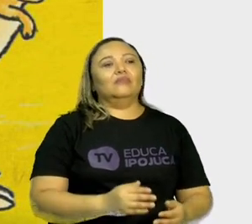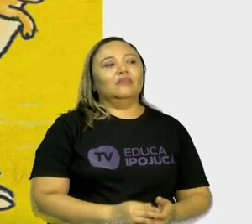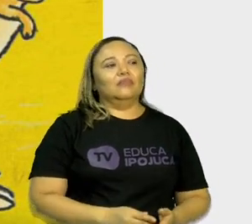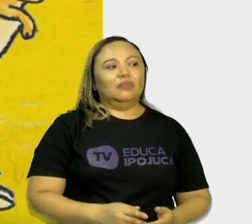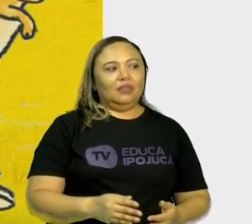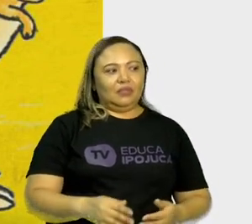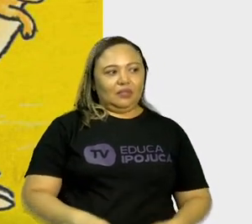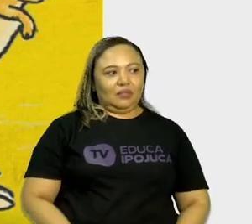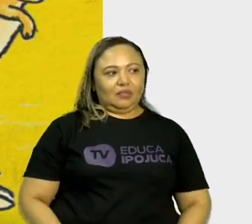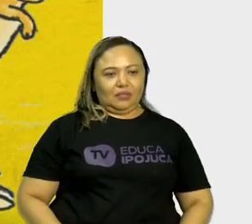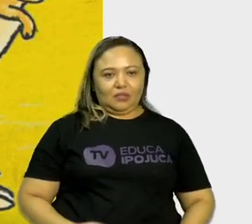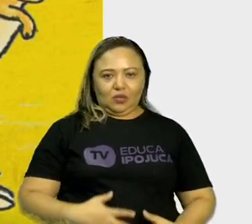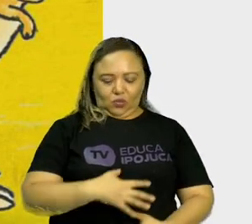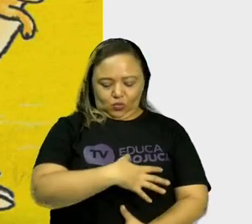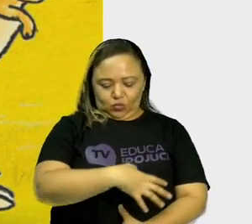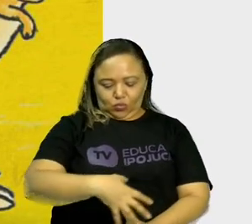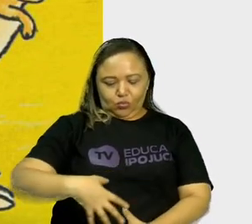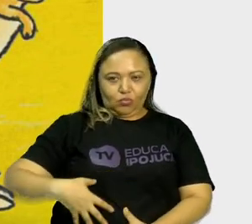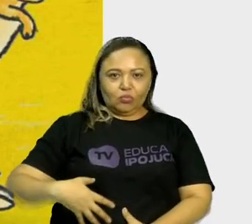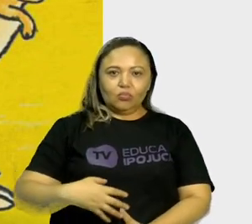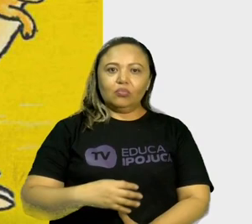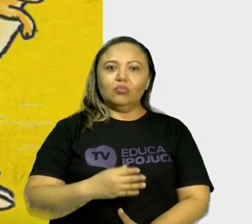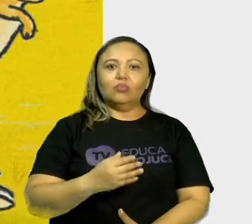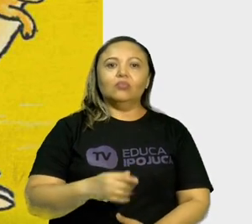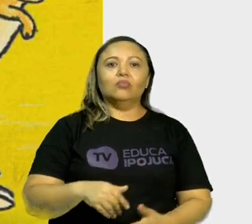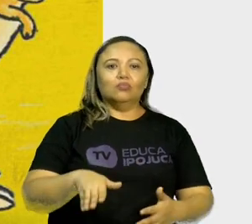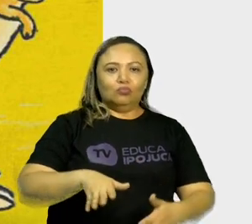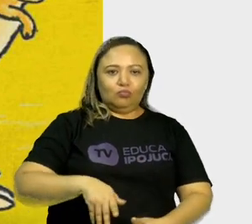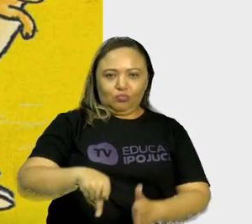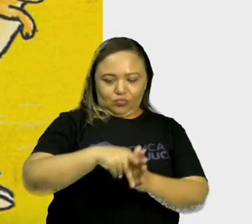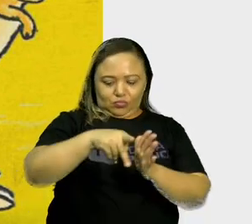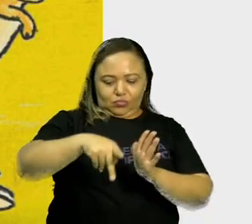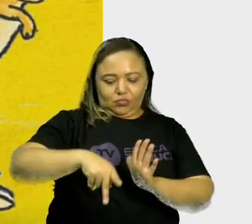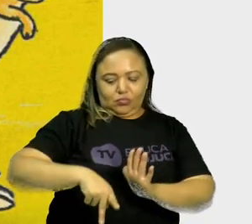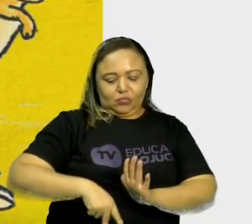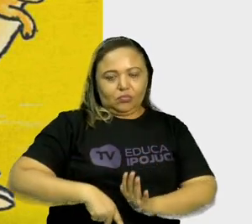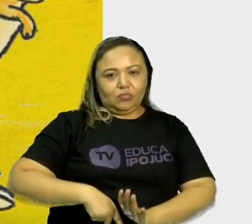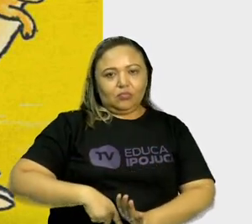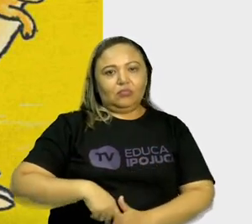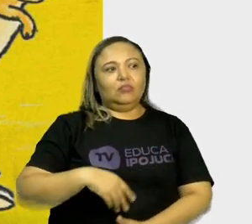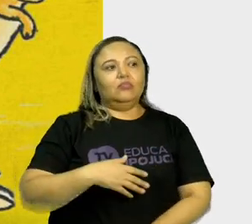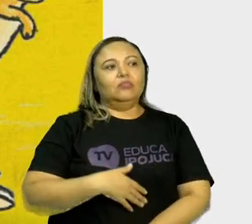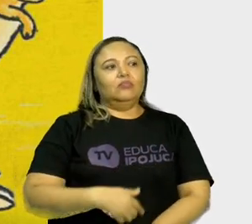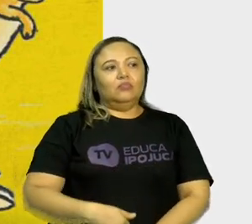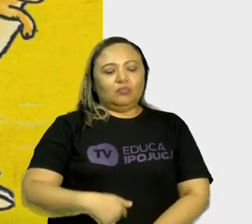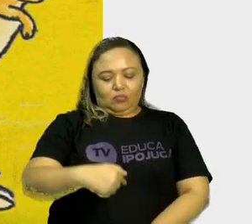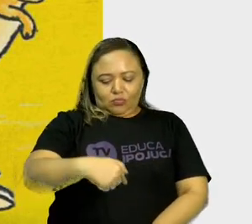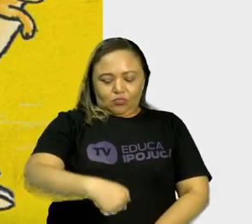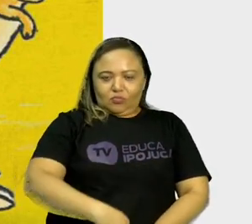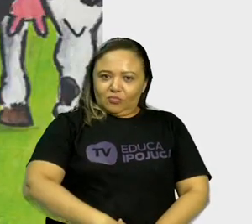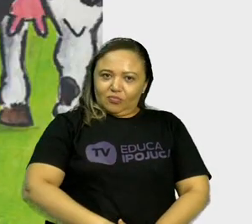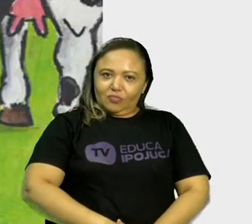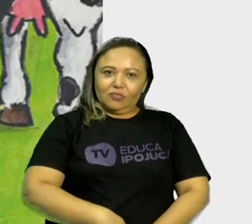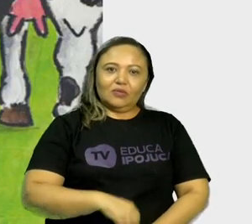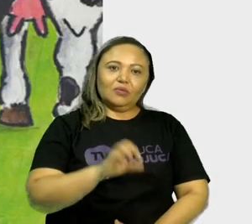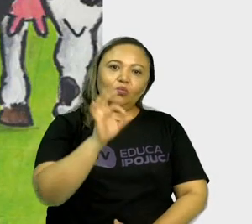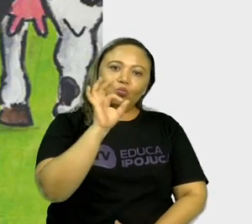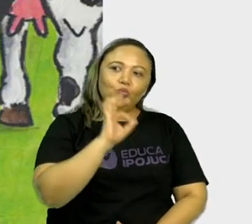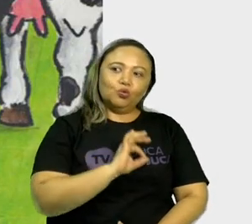Ela é redonda e está sempre comigo. Bem no meio tem o umbigo.